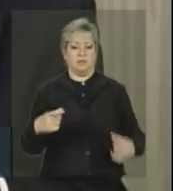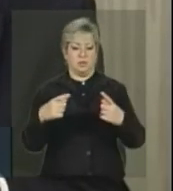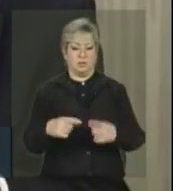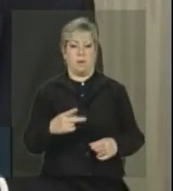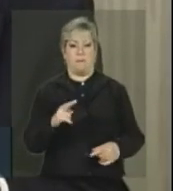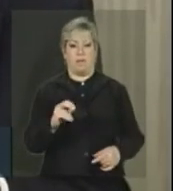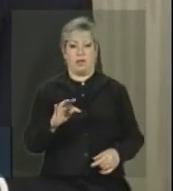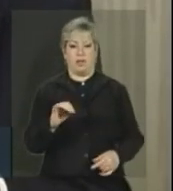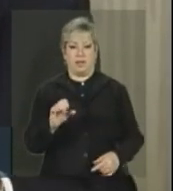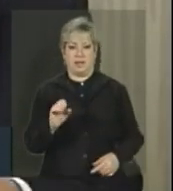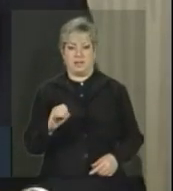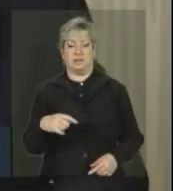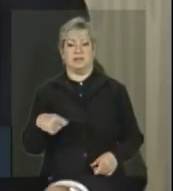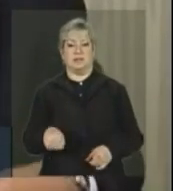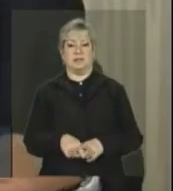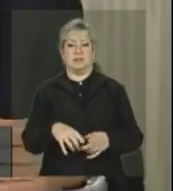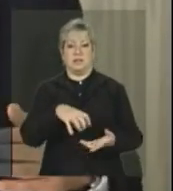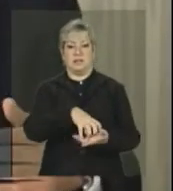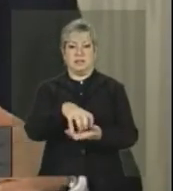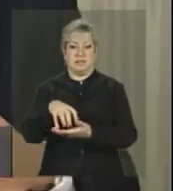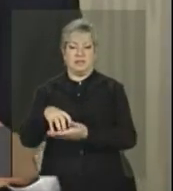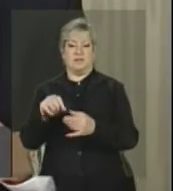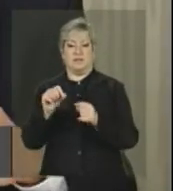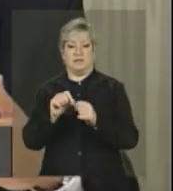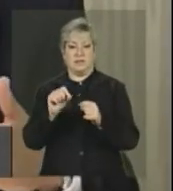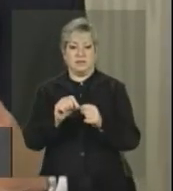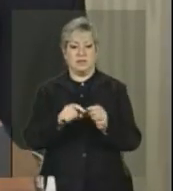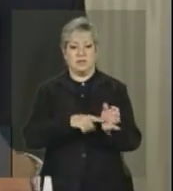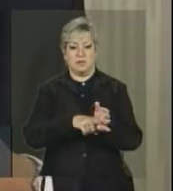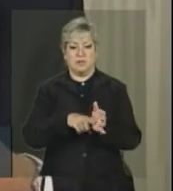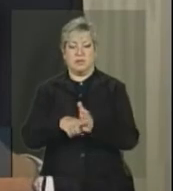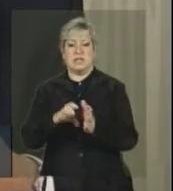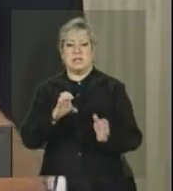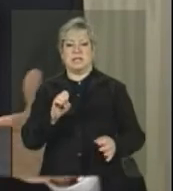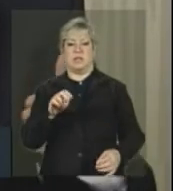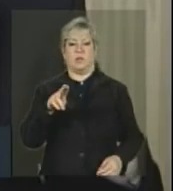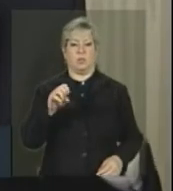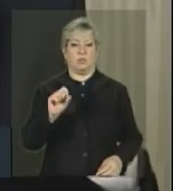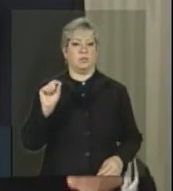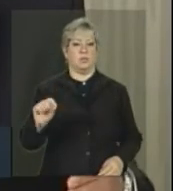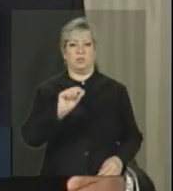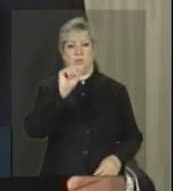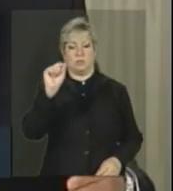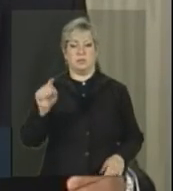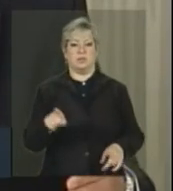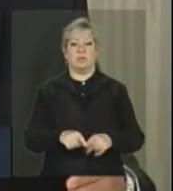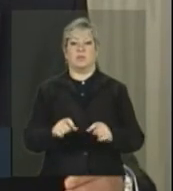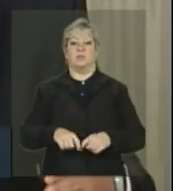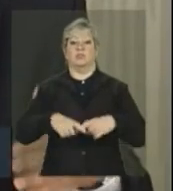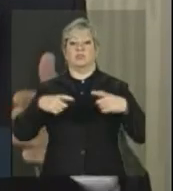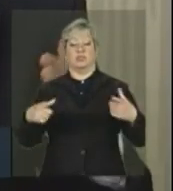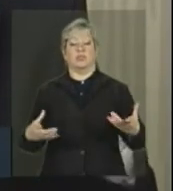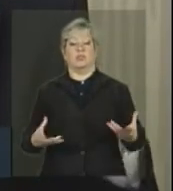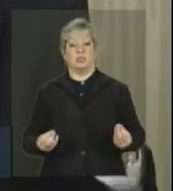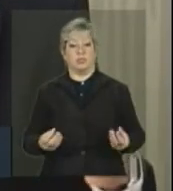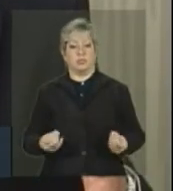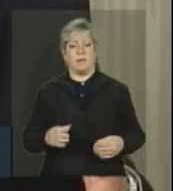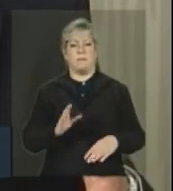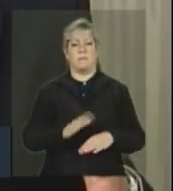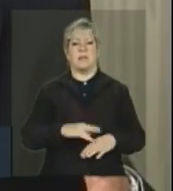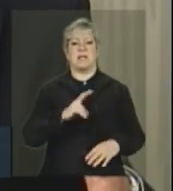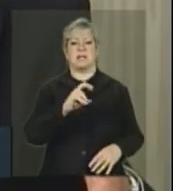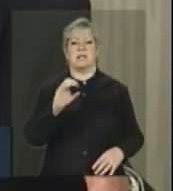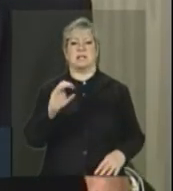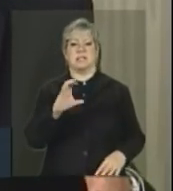ficavam nos centros de especialidades odontológicas, nos CELS. É lógico que o fato de nós termos aumentado muito os CELS, foram mais de 500